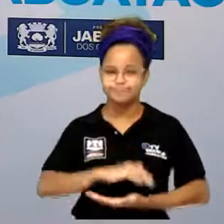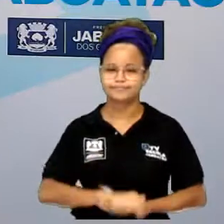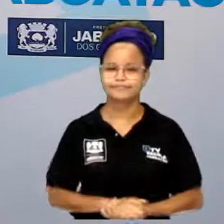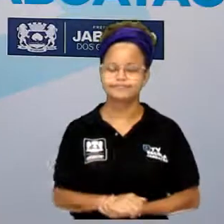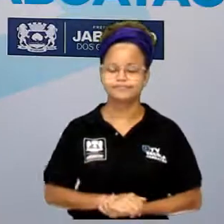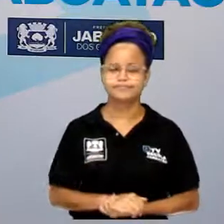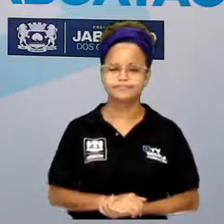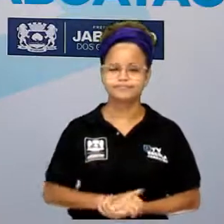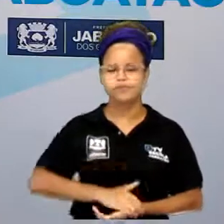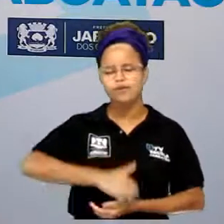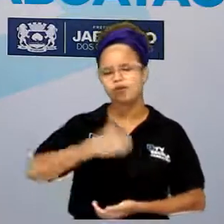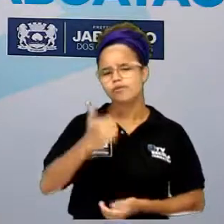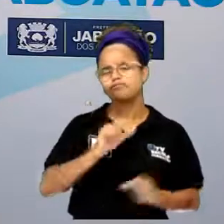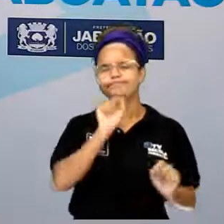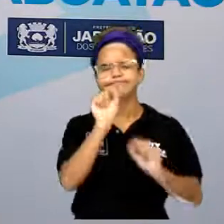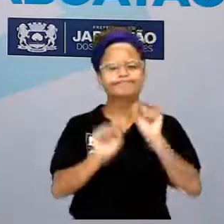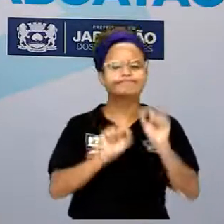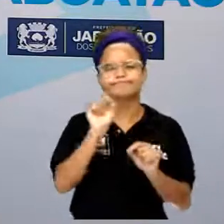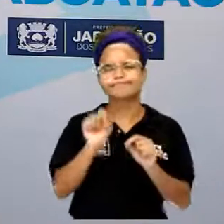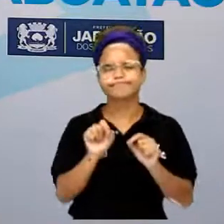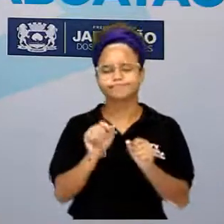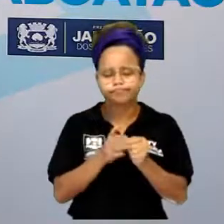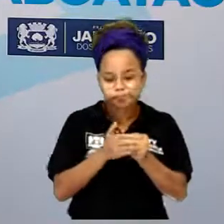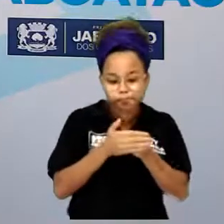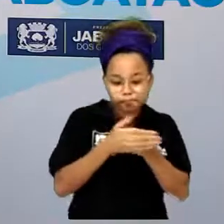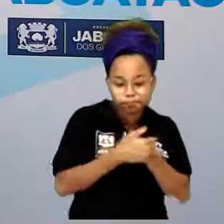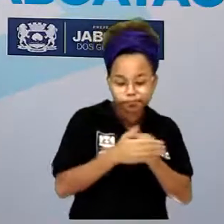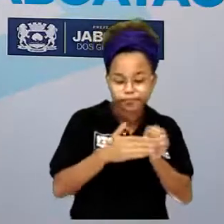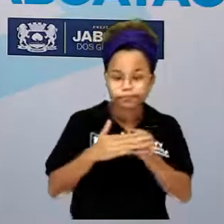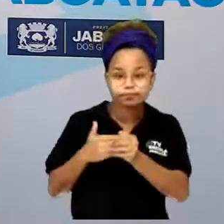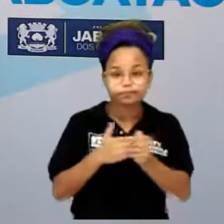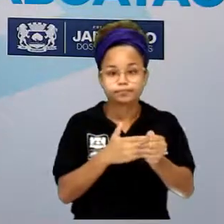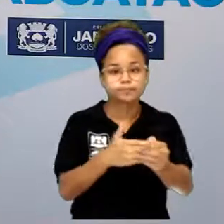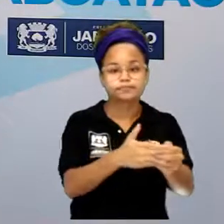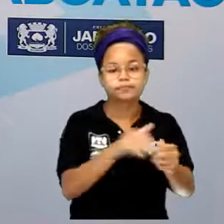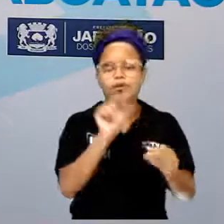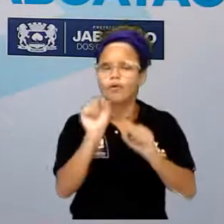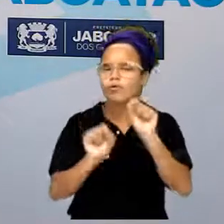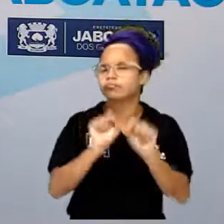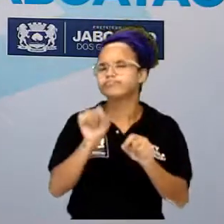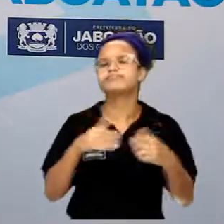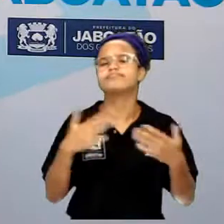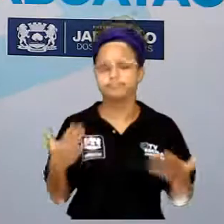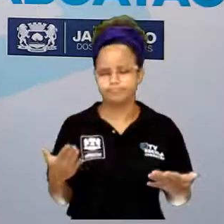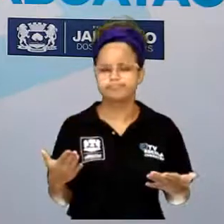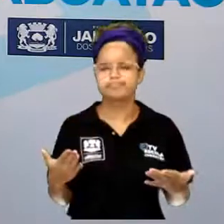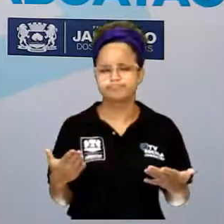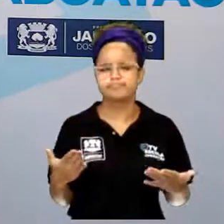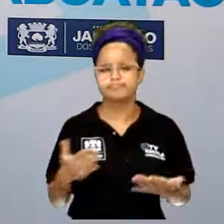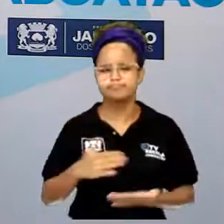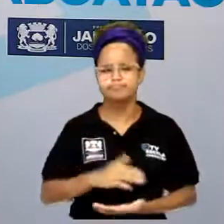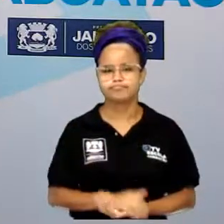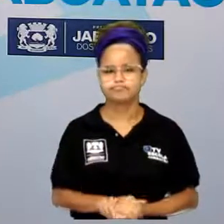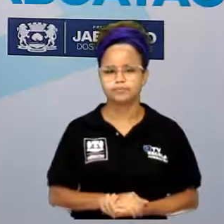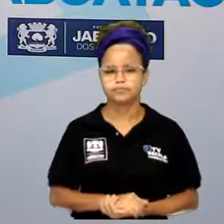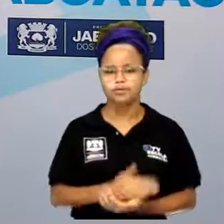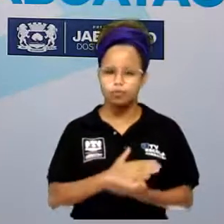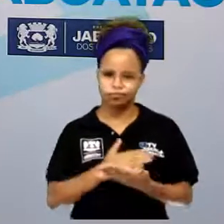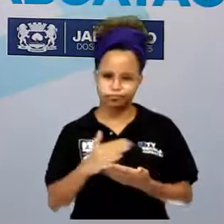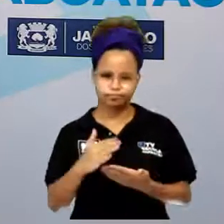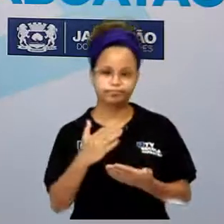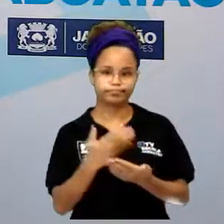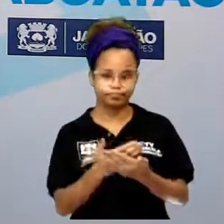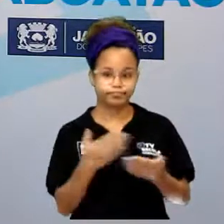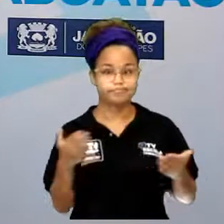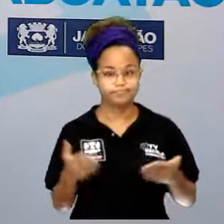Primeiro, o que é que são isolantes e o que é que são condutores elétricos? Vamos dar uma olhada nisso aí